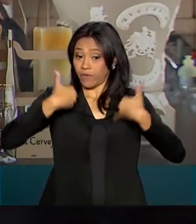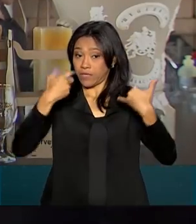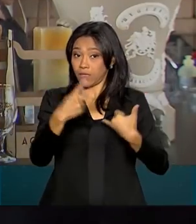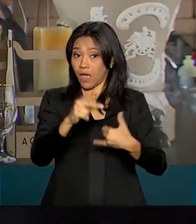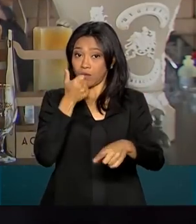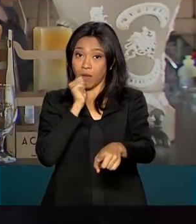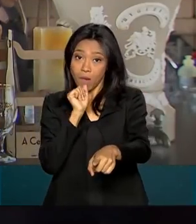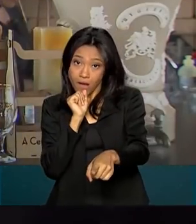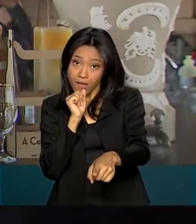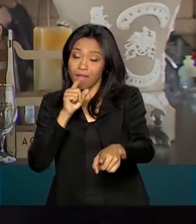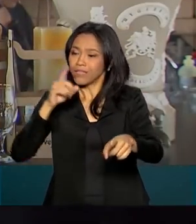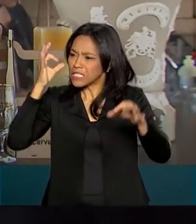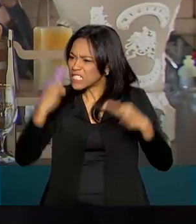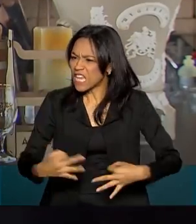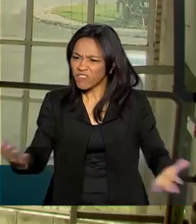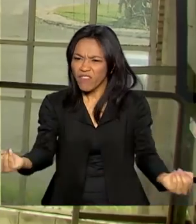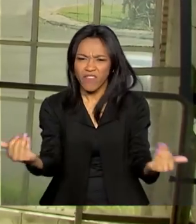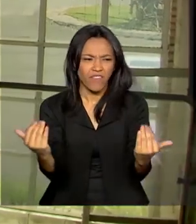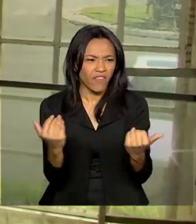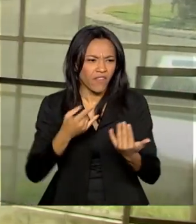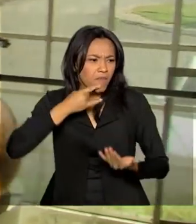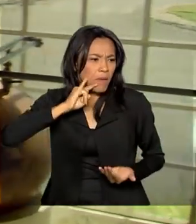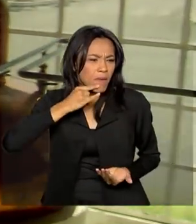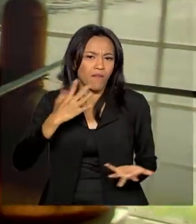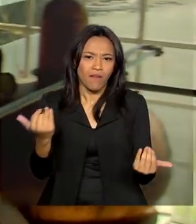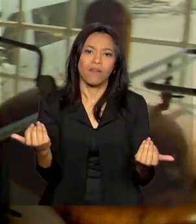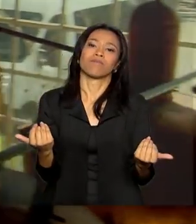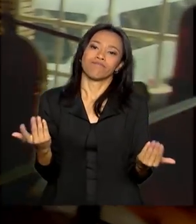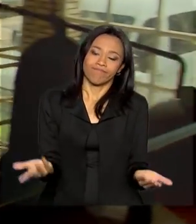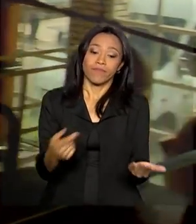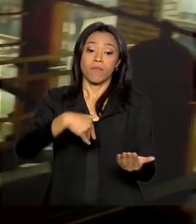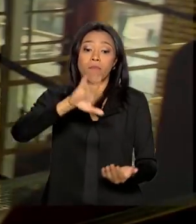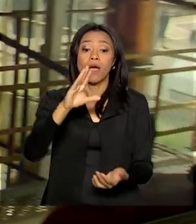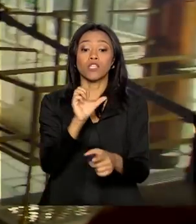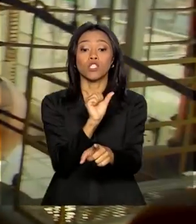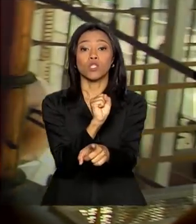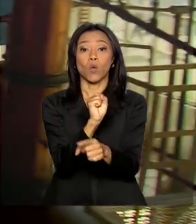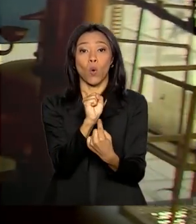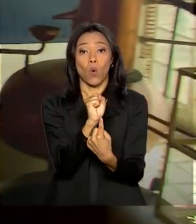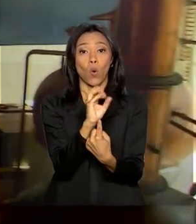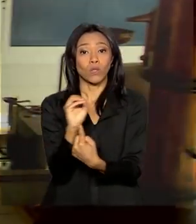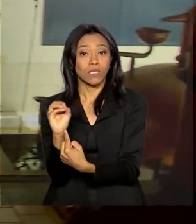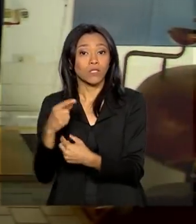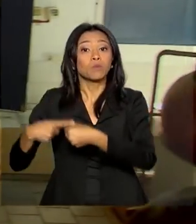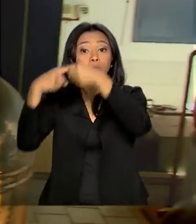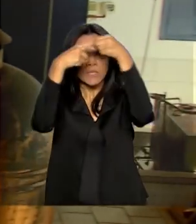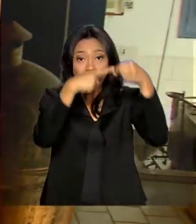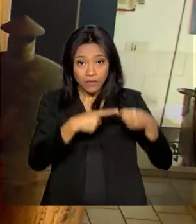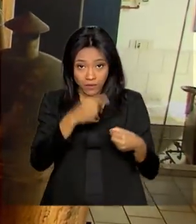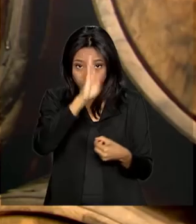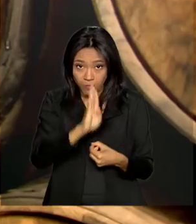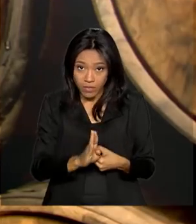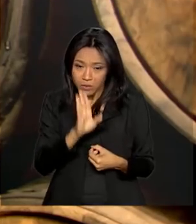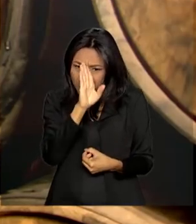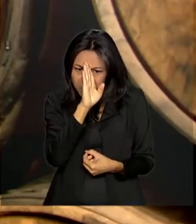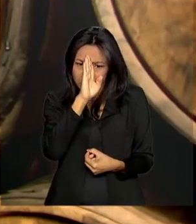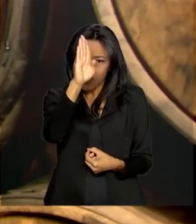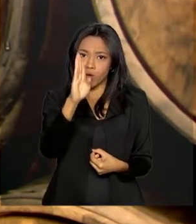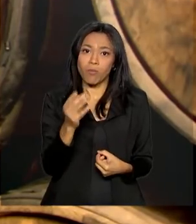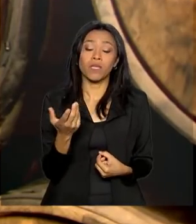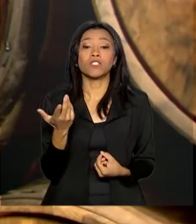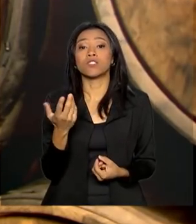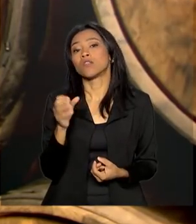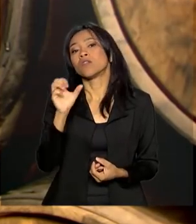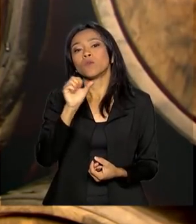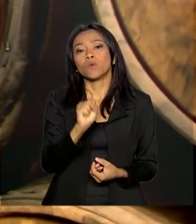certo reunir a turma para uma cachaçinha. A cachaça é produzida em mais de 800 municípios brasileiros, em especial na região sudeste.